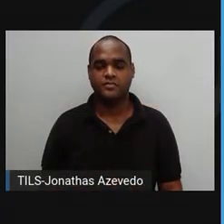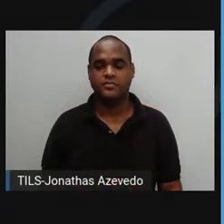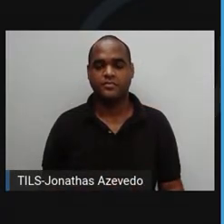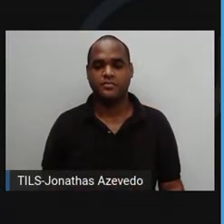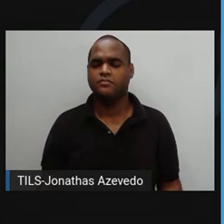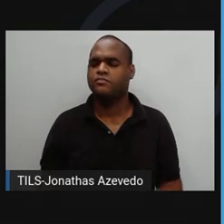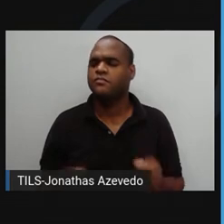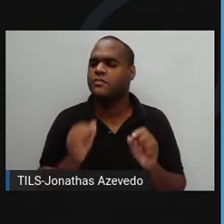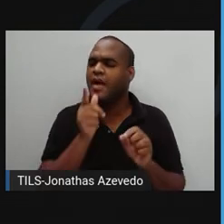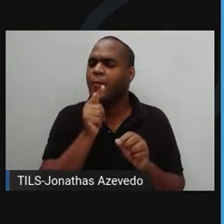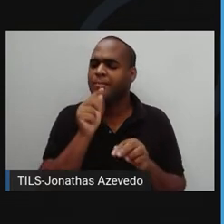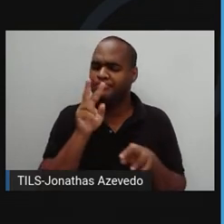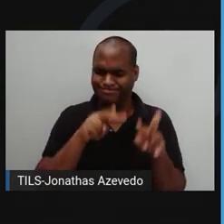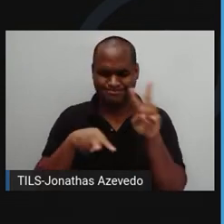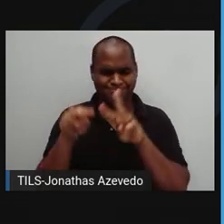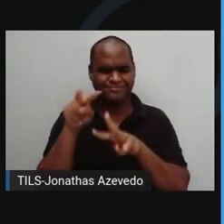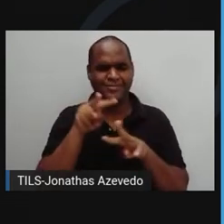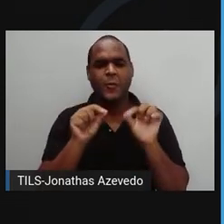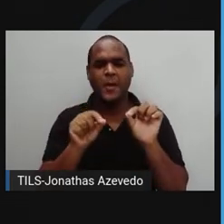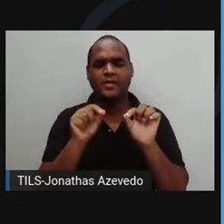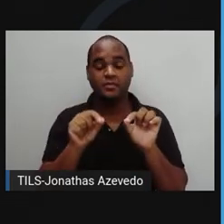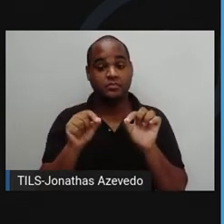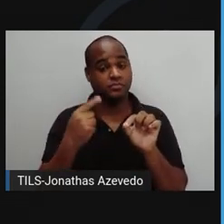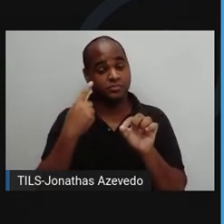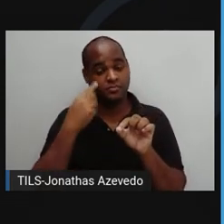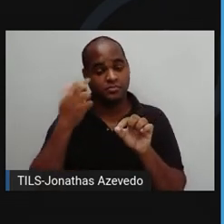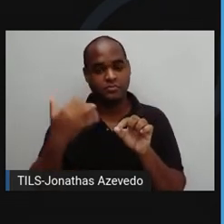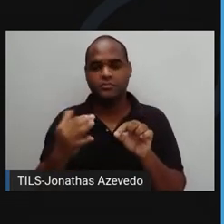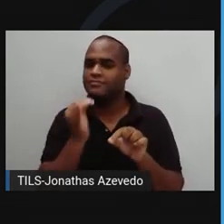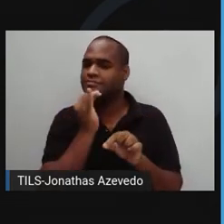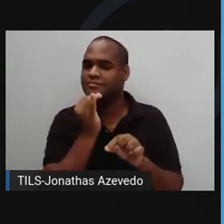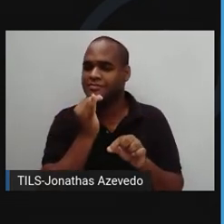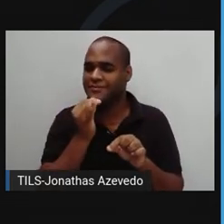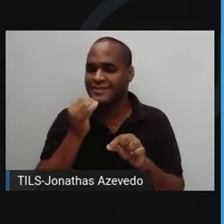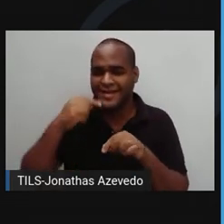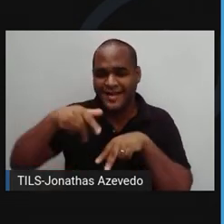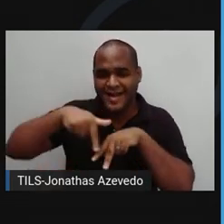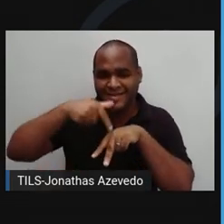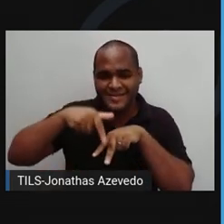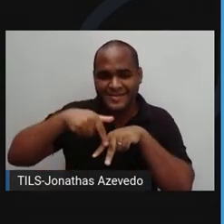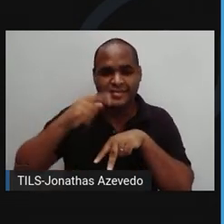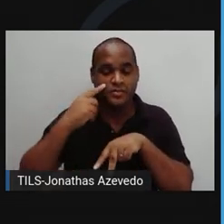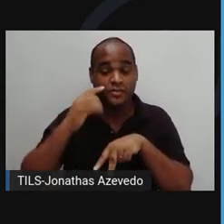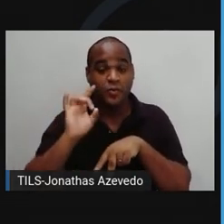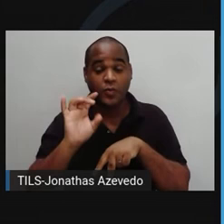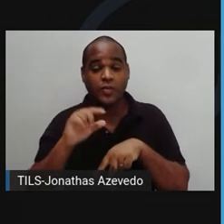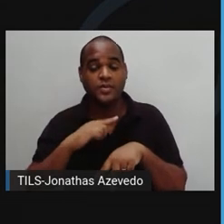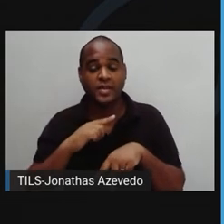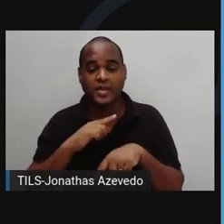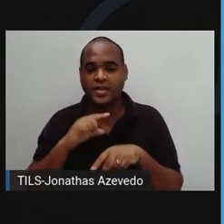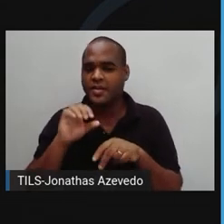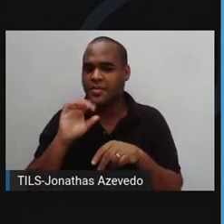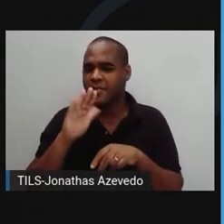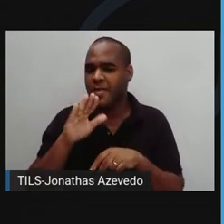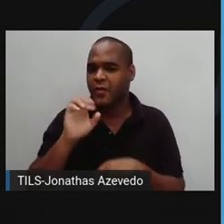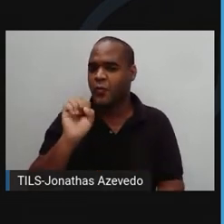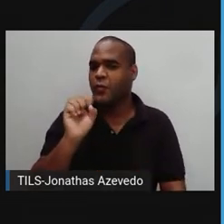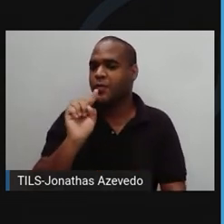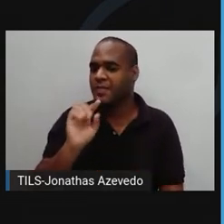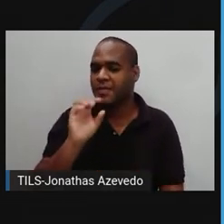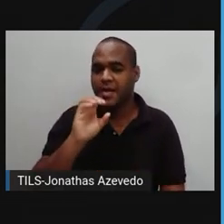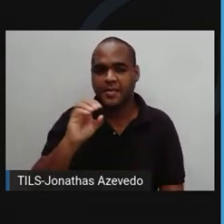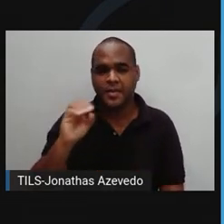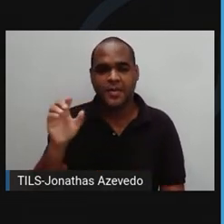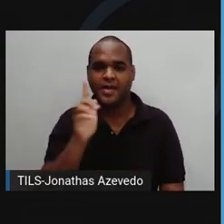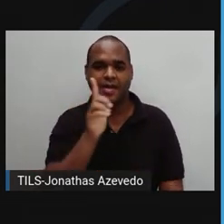O que é água virtual? Uma calça jeans, por exemplo. A produção de apenas um jeans gasta cerca de 8 mil litros de água,